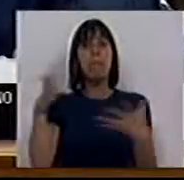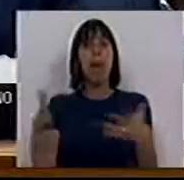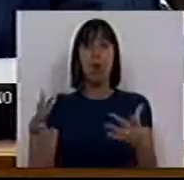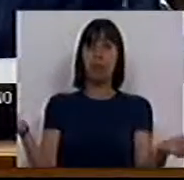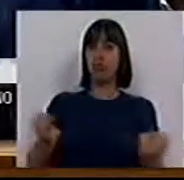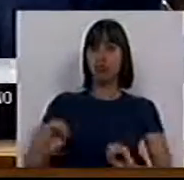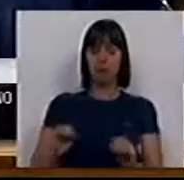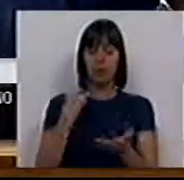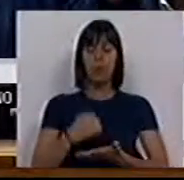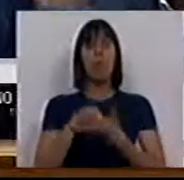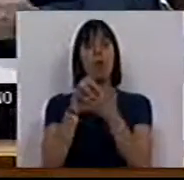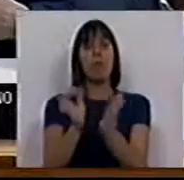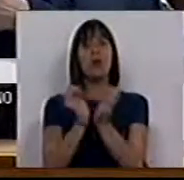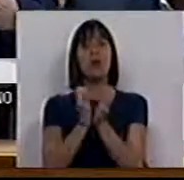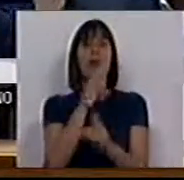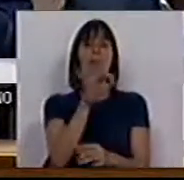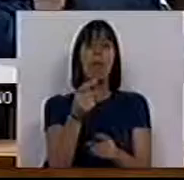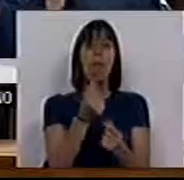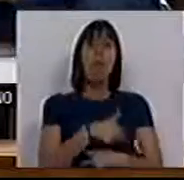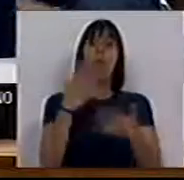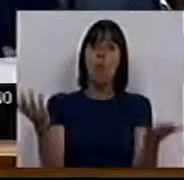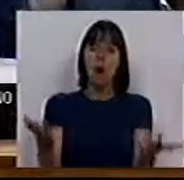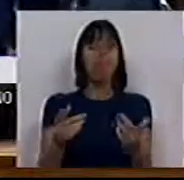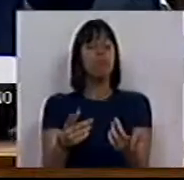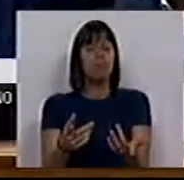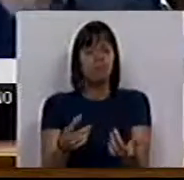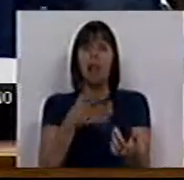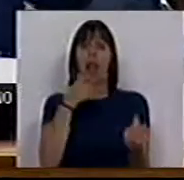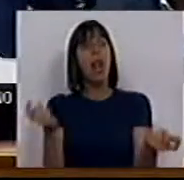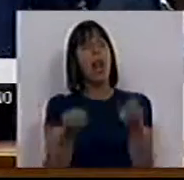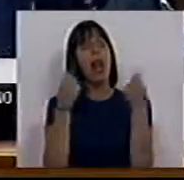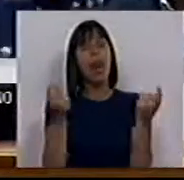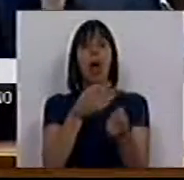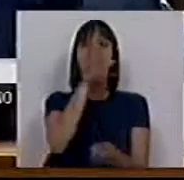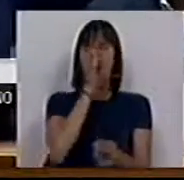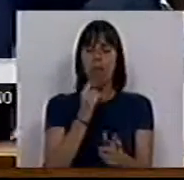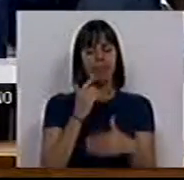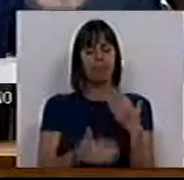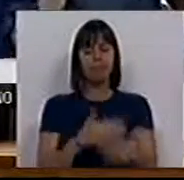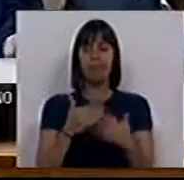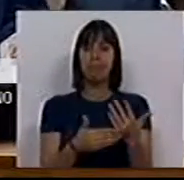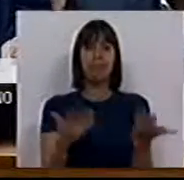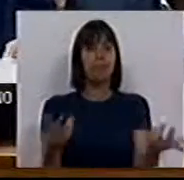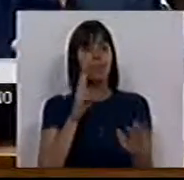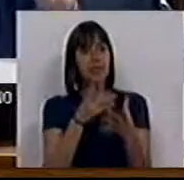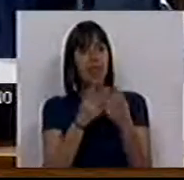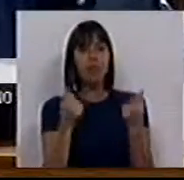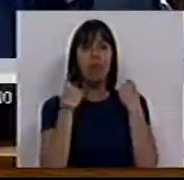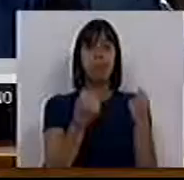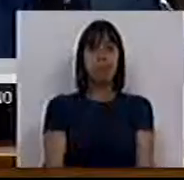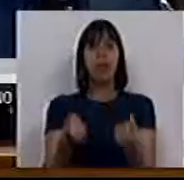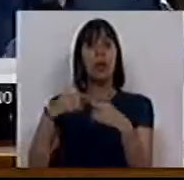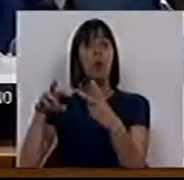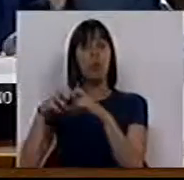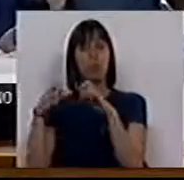da maioria. O apoio social às famílias carenciadas, tão propagandeado pelo governo, continua sem ver a luz do dia. E